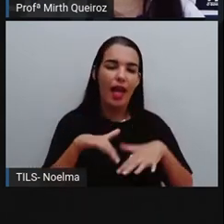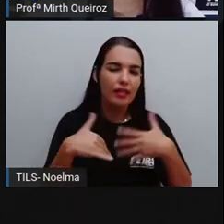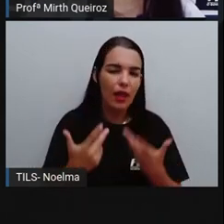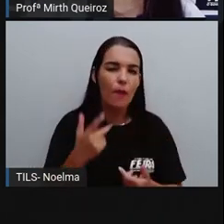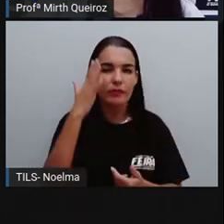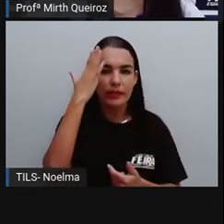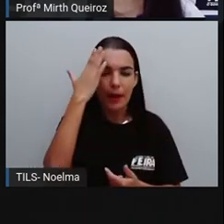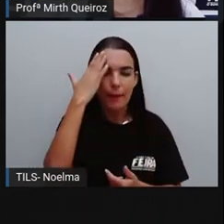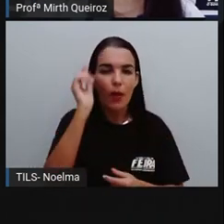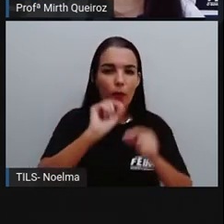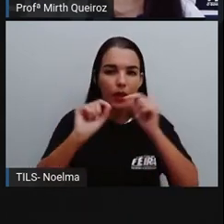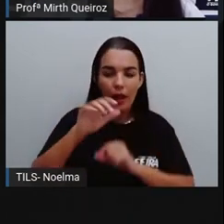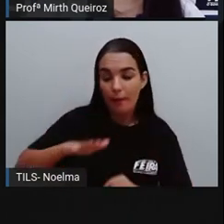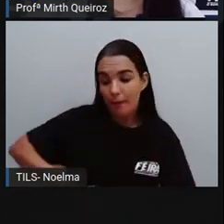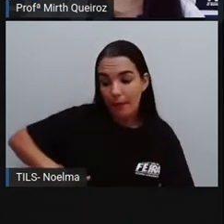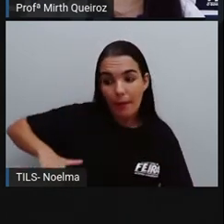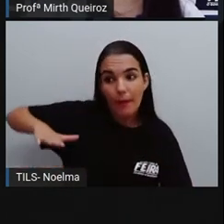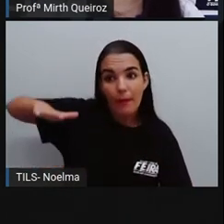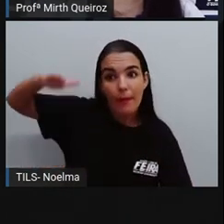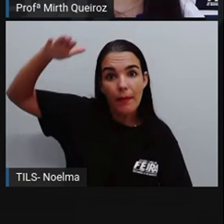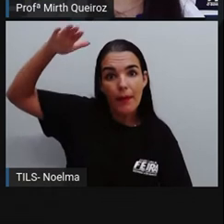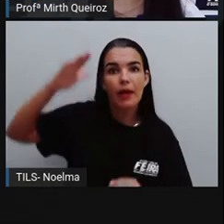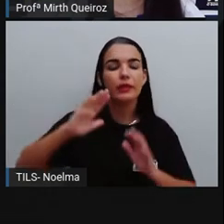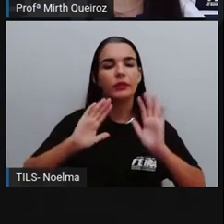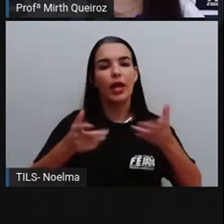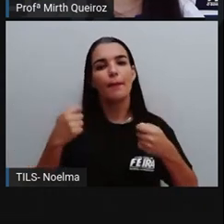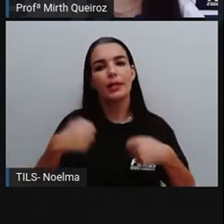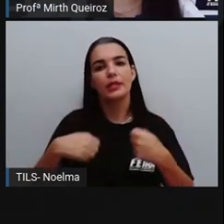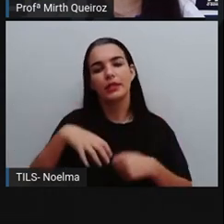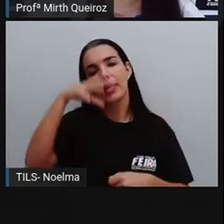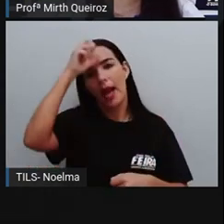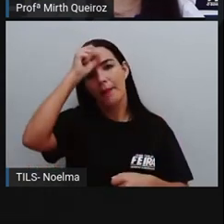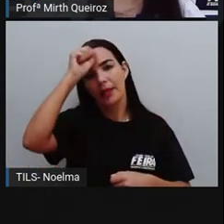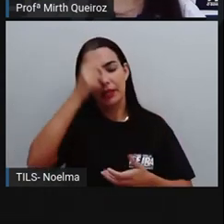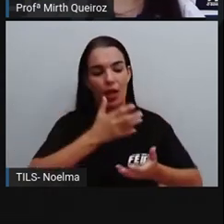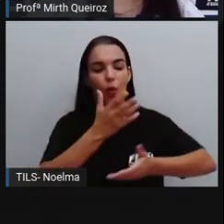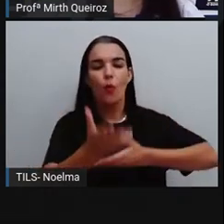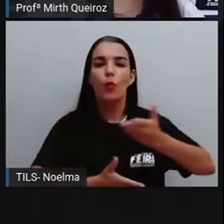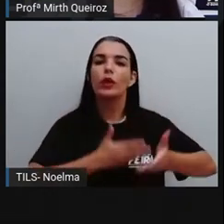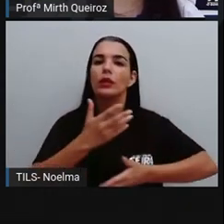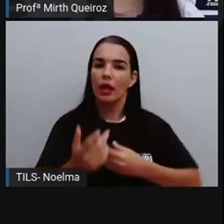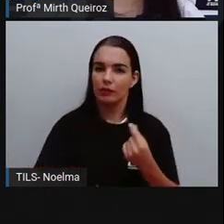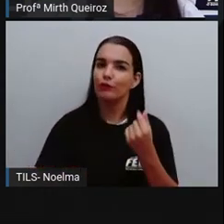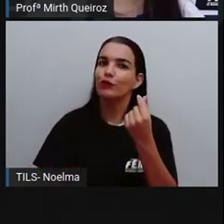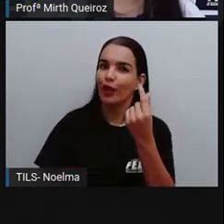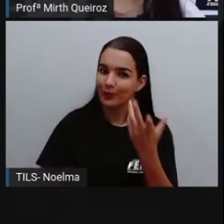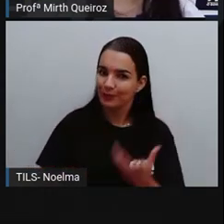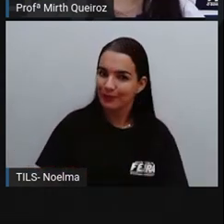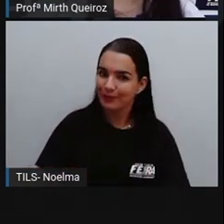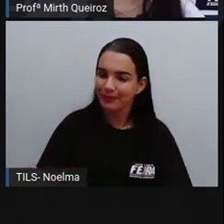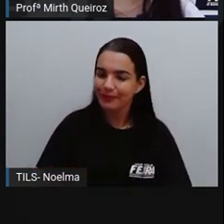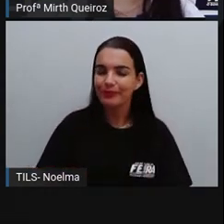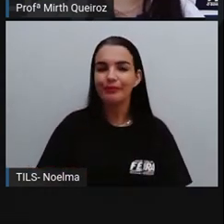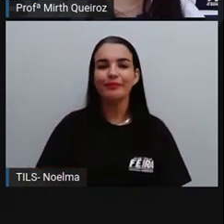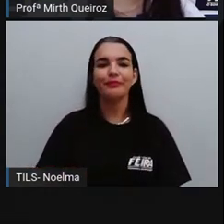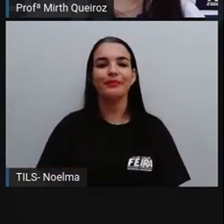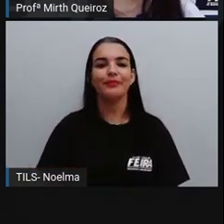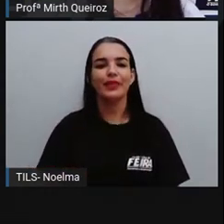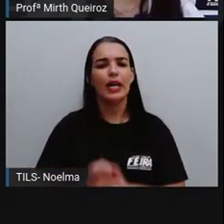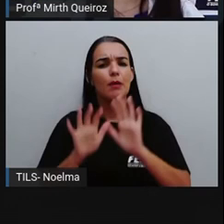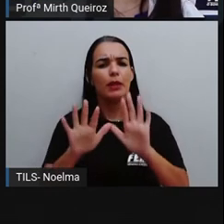infância, a gente já precisa aprender a cuidar do dinheiro, né? Mas,